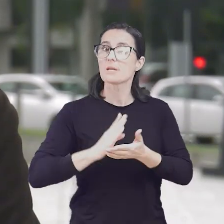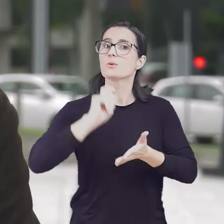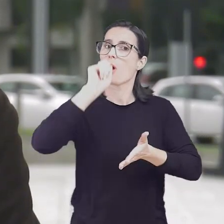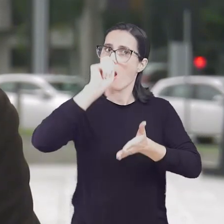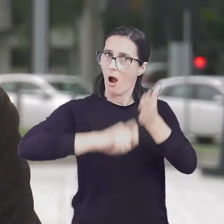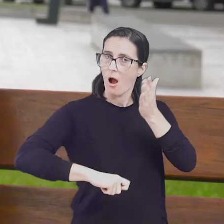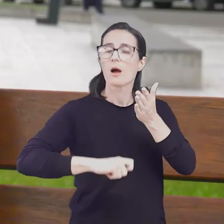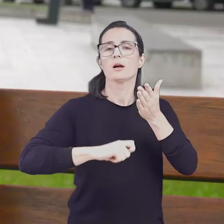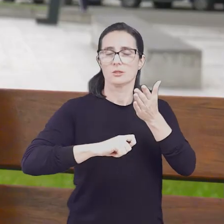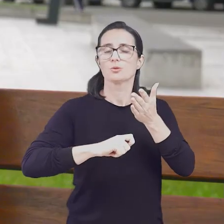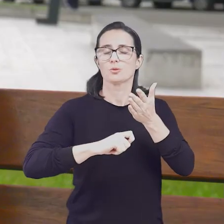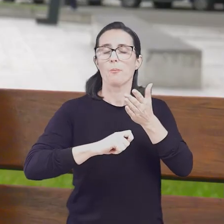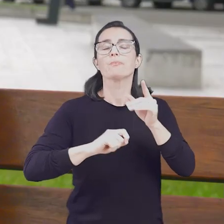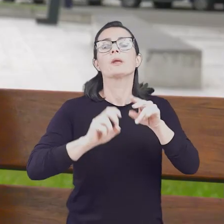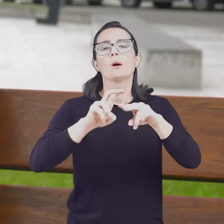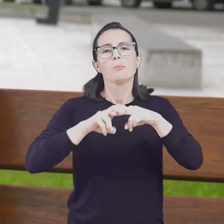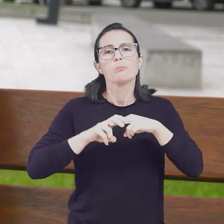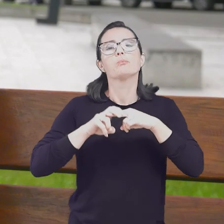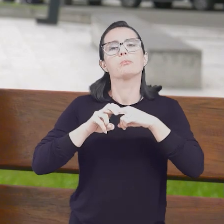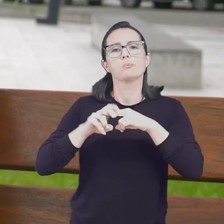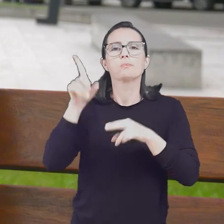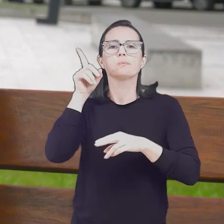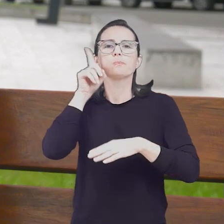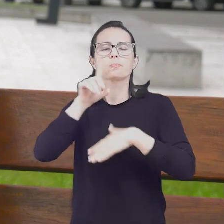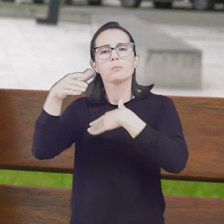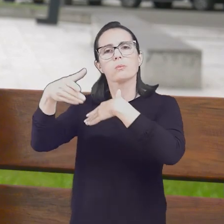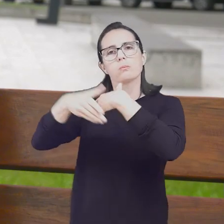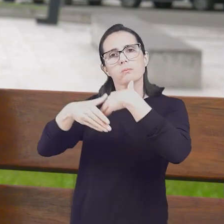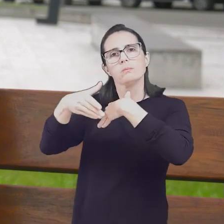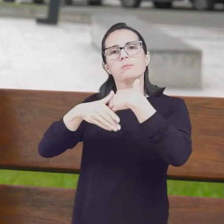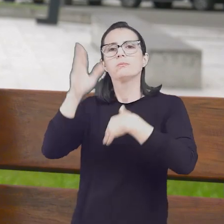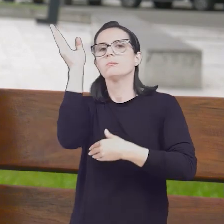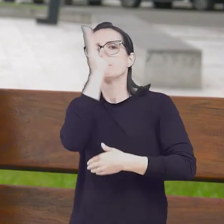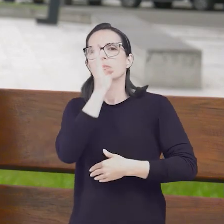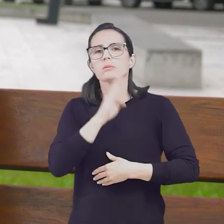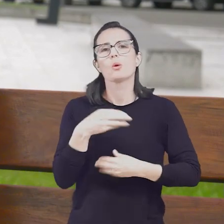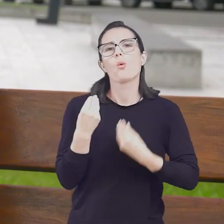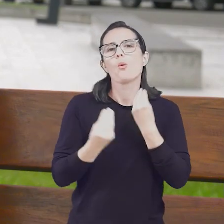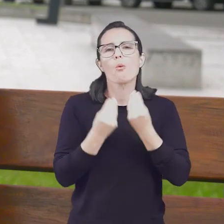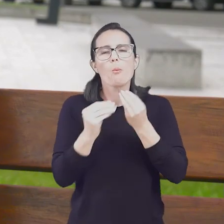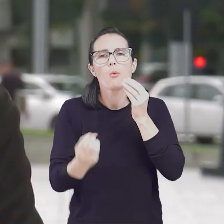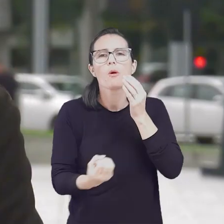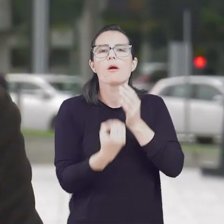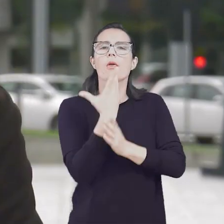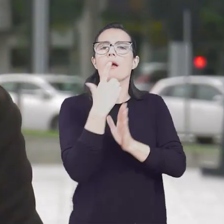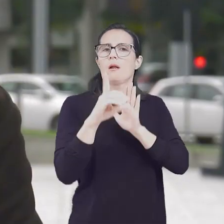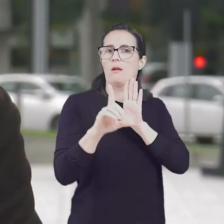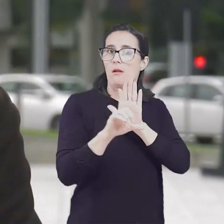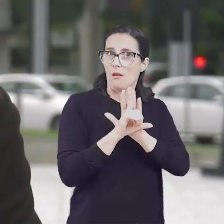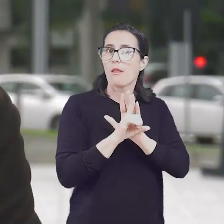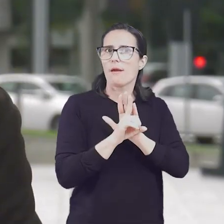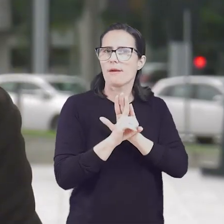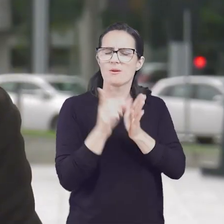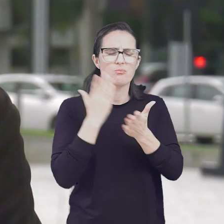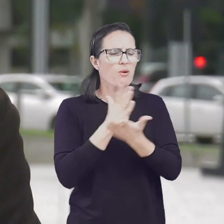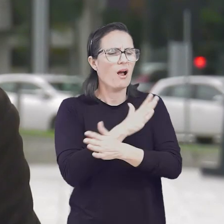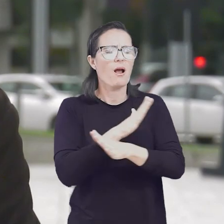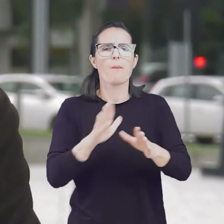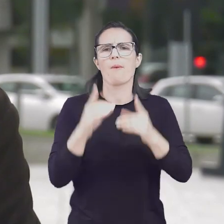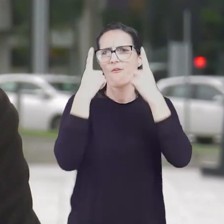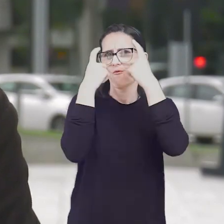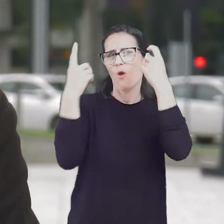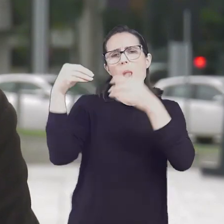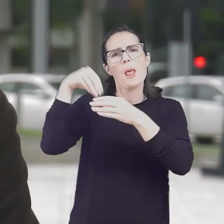pelo país, que recebeu recomendações da Organização dos Estados Americanos para a criação de uma lei para